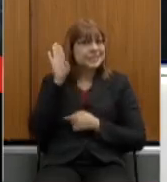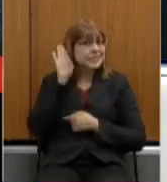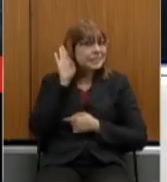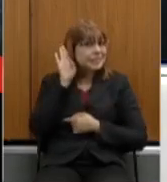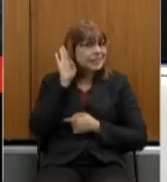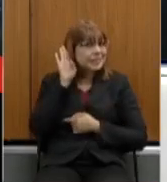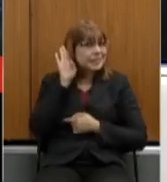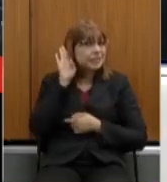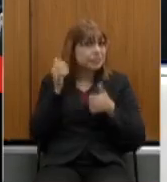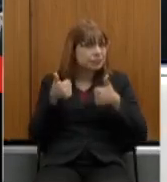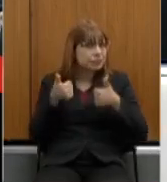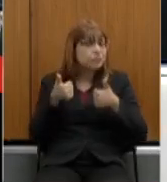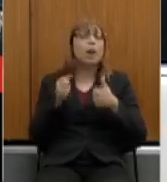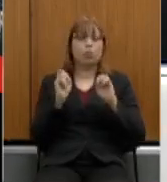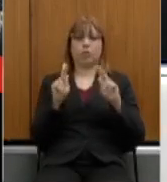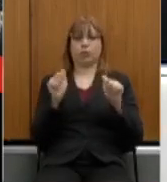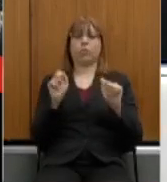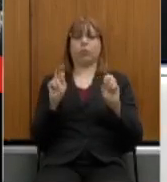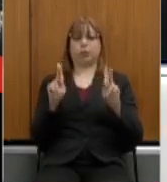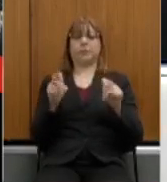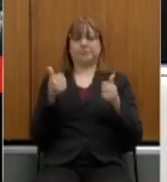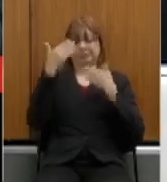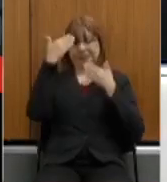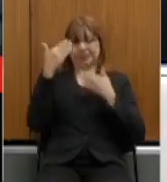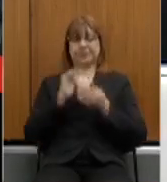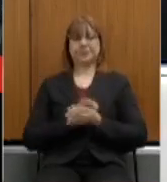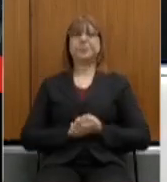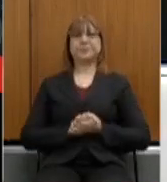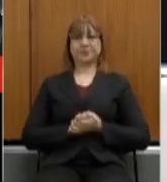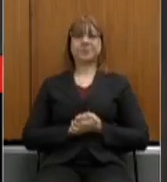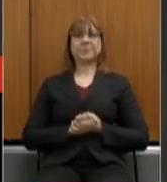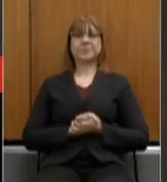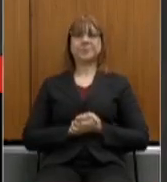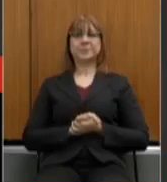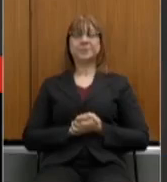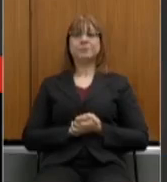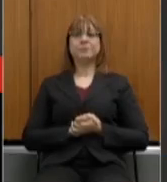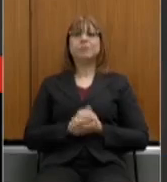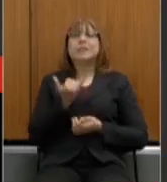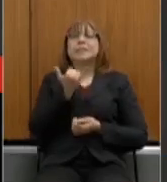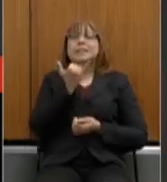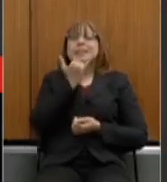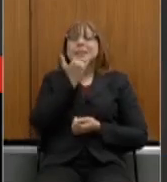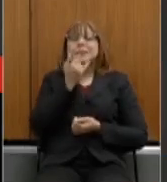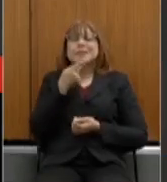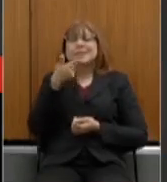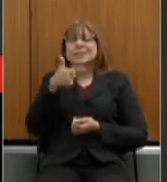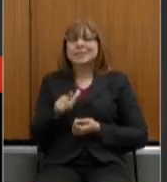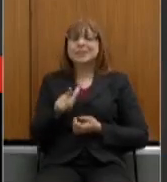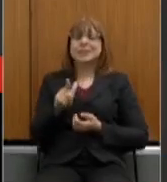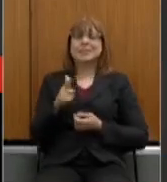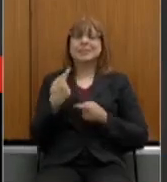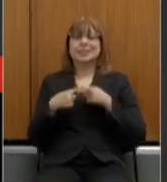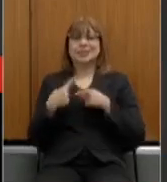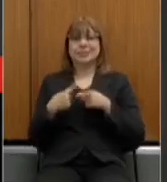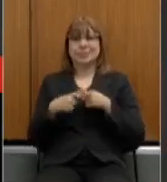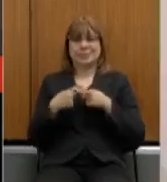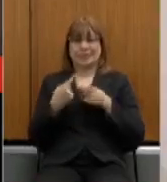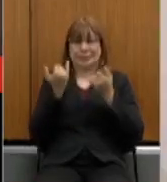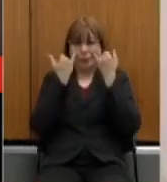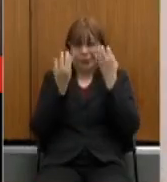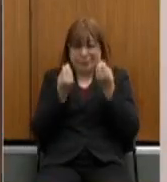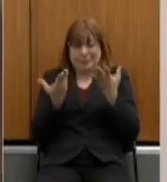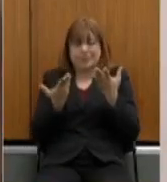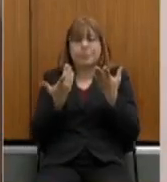ok melhorou ok muito obrigado obrigada desculpe pedir a palavra de novo são todas as informações a